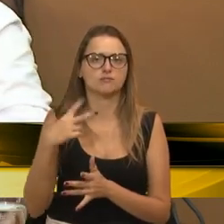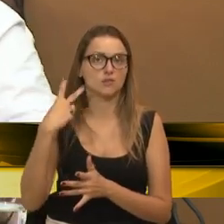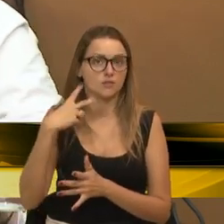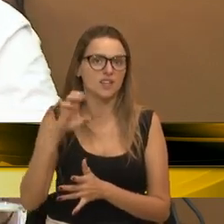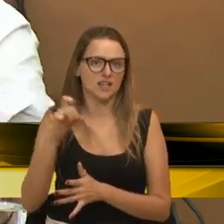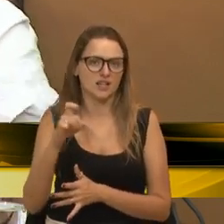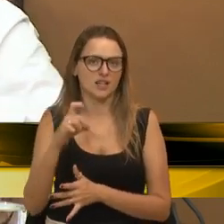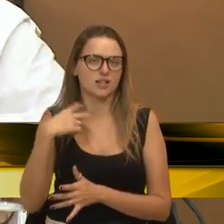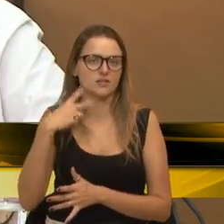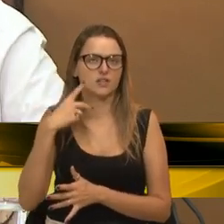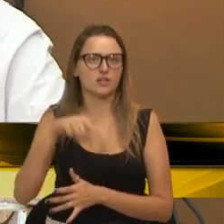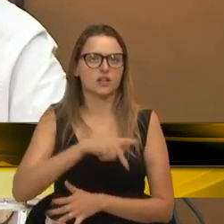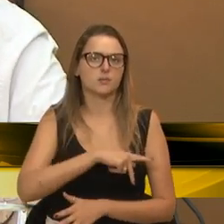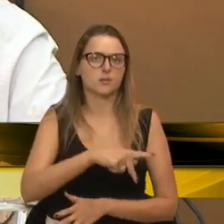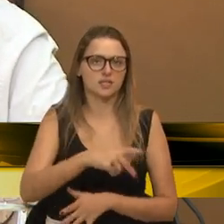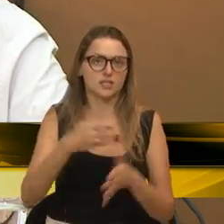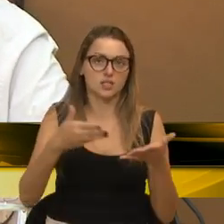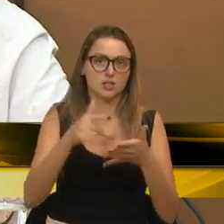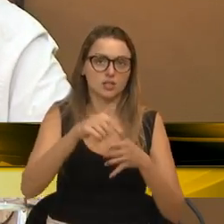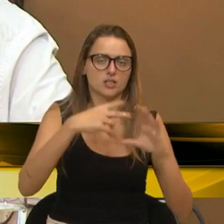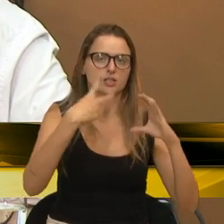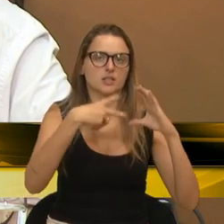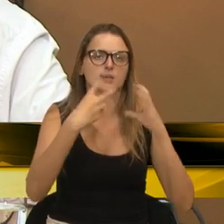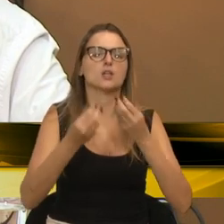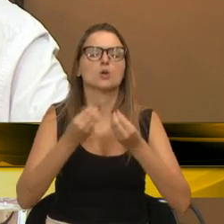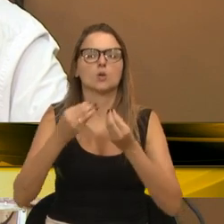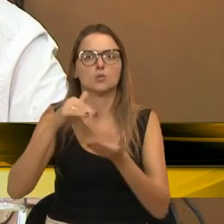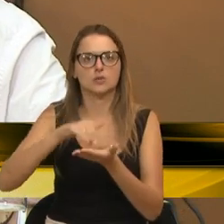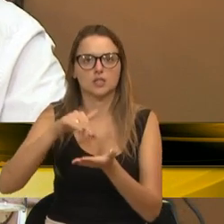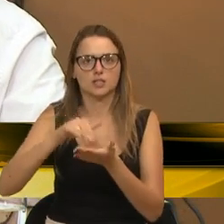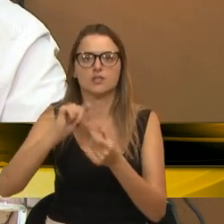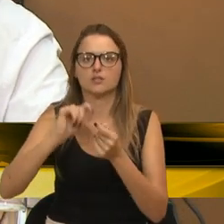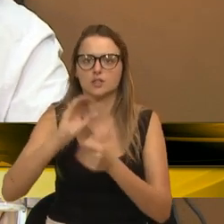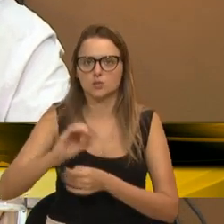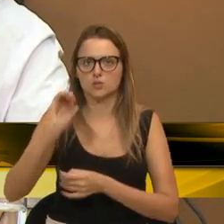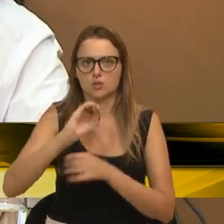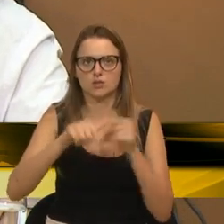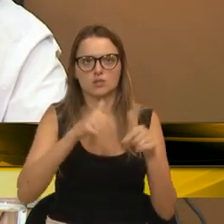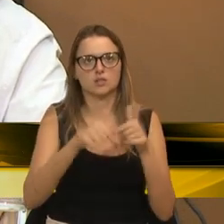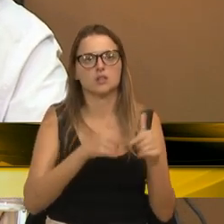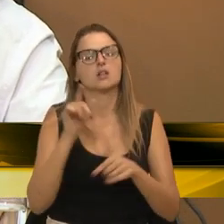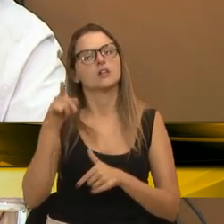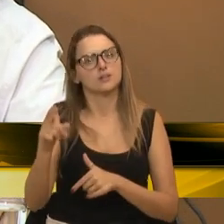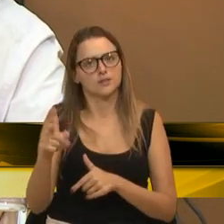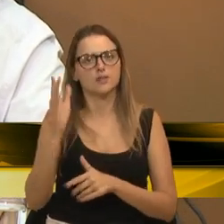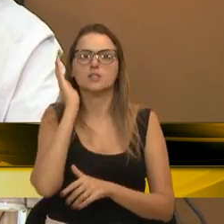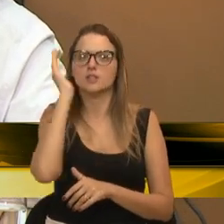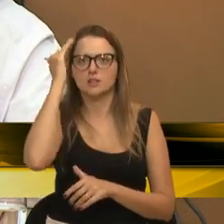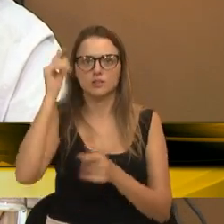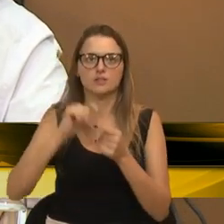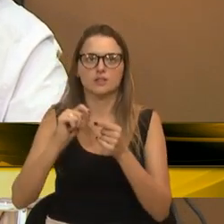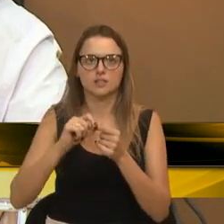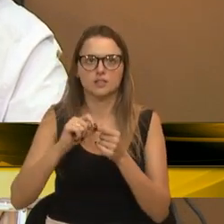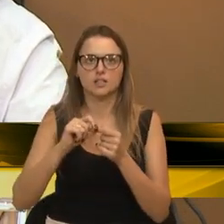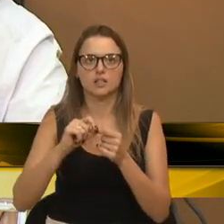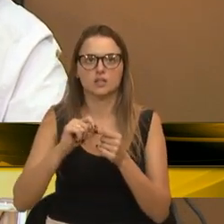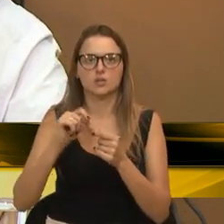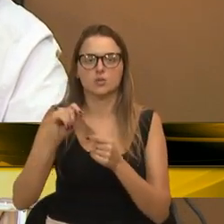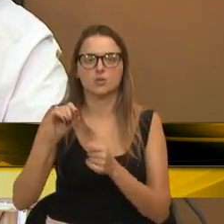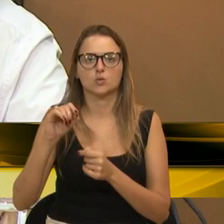presidente da casa, e como secretário fez esse belo trabalho. Então, com certeza o senhor está fazendo o vereador Chico